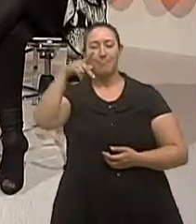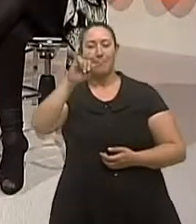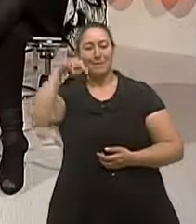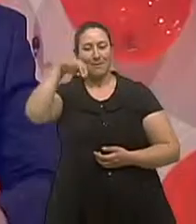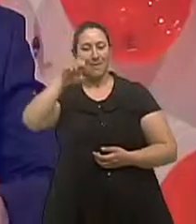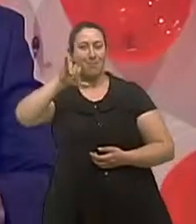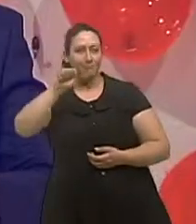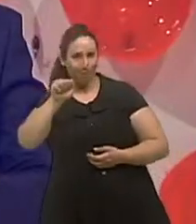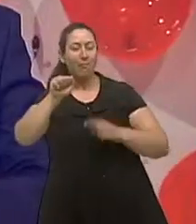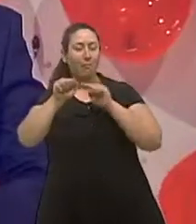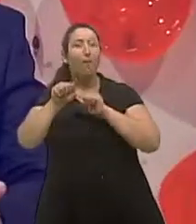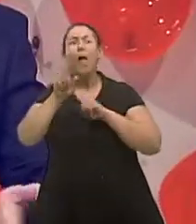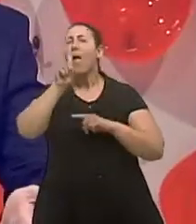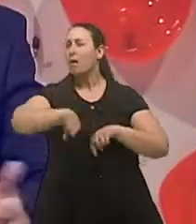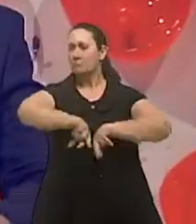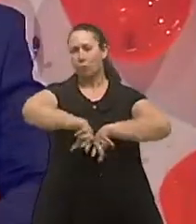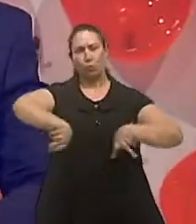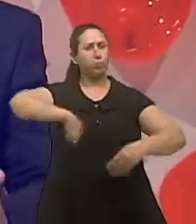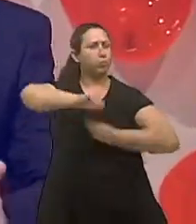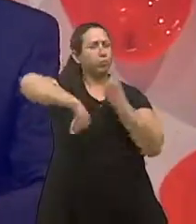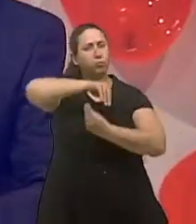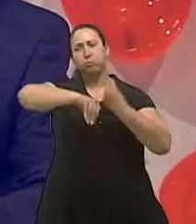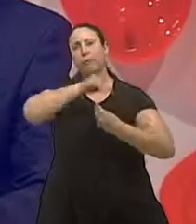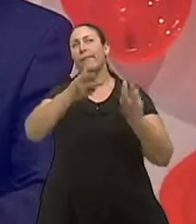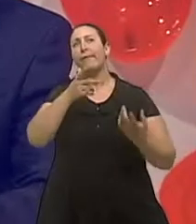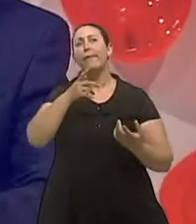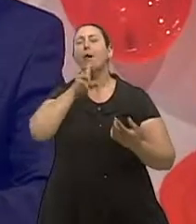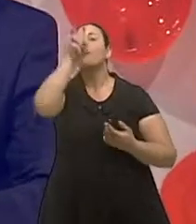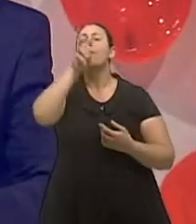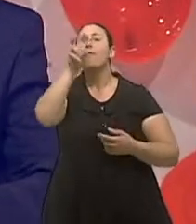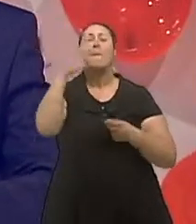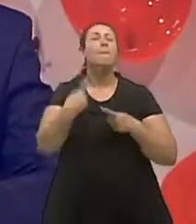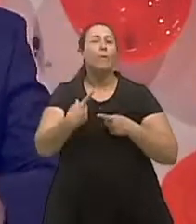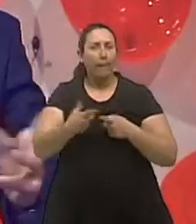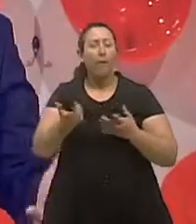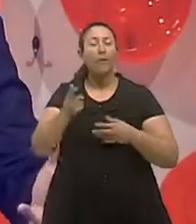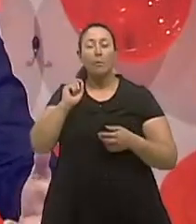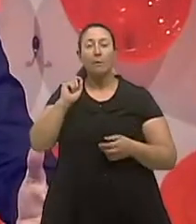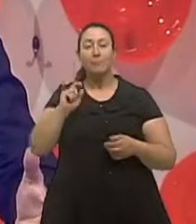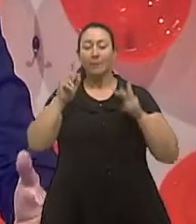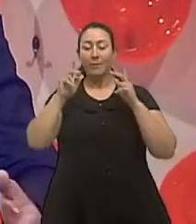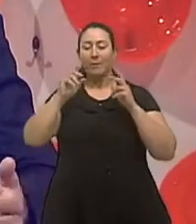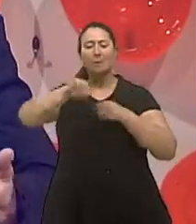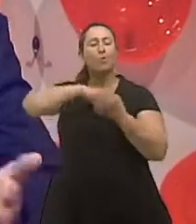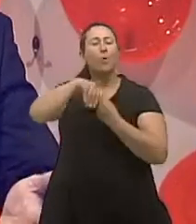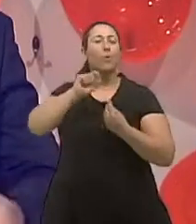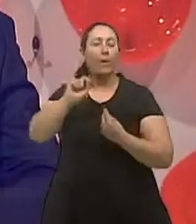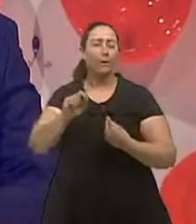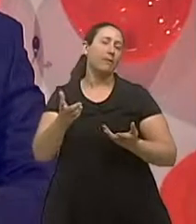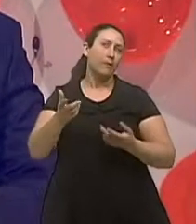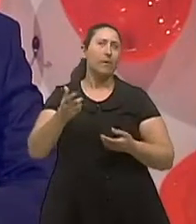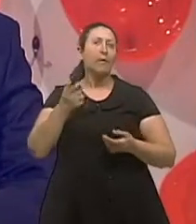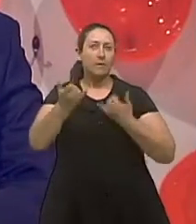misturada que a repercussão disso é a apneia. E esse monte de coisa misturada, uma